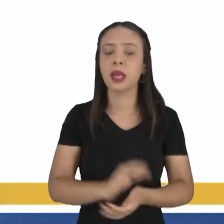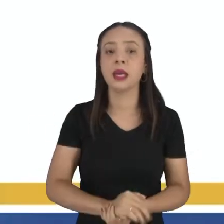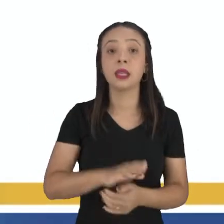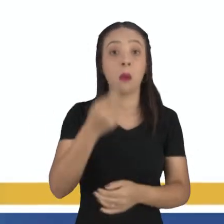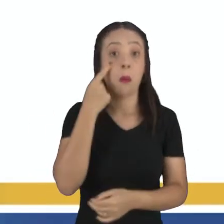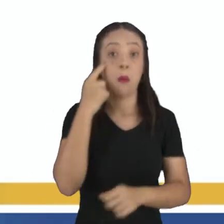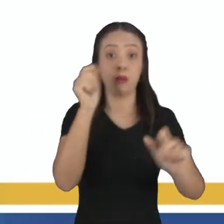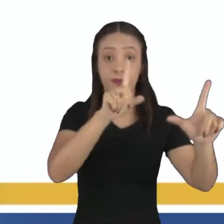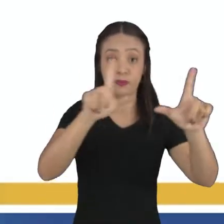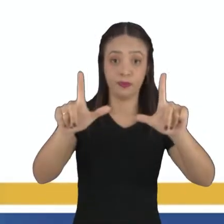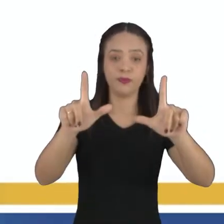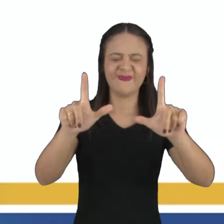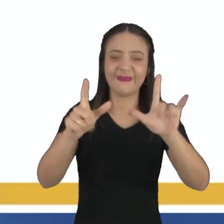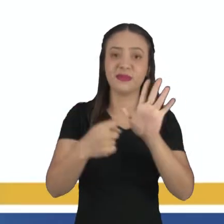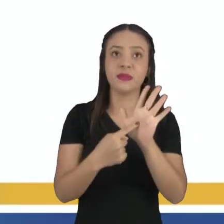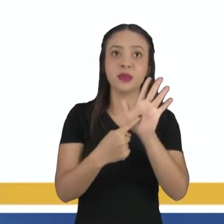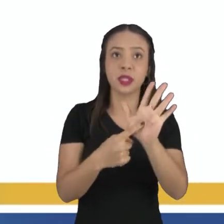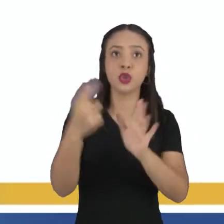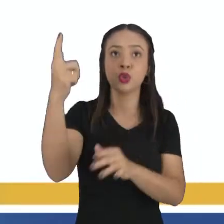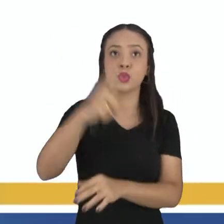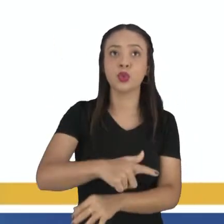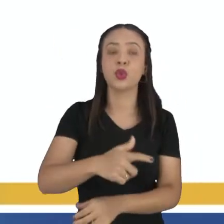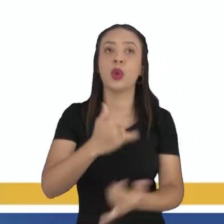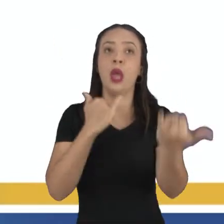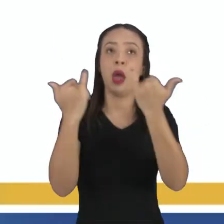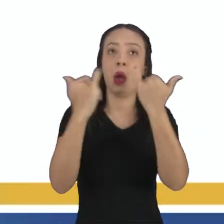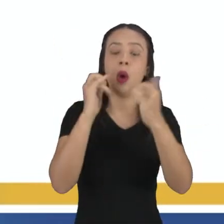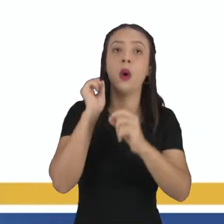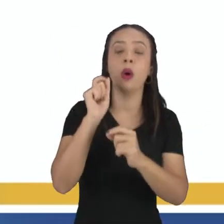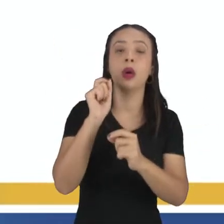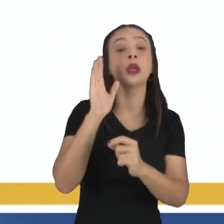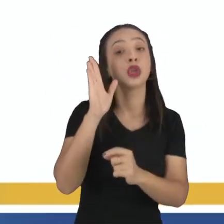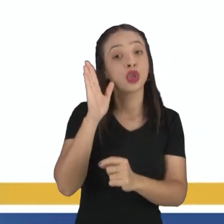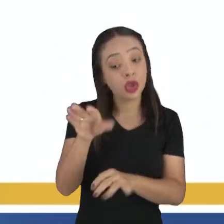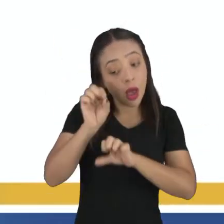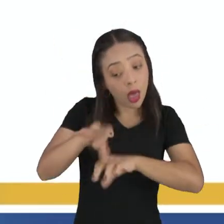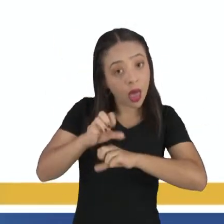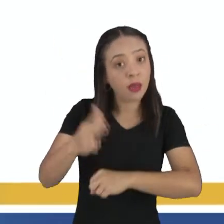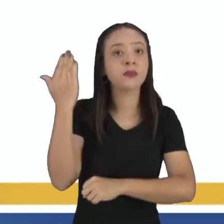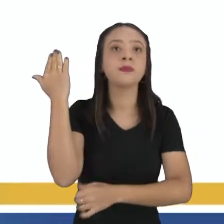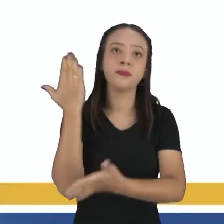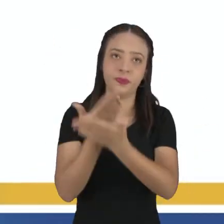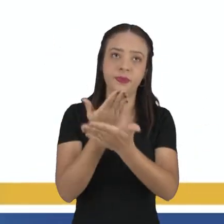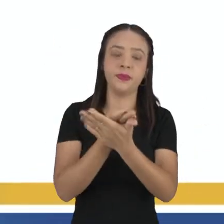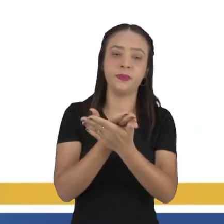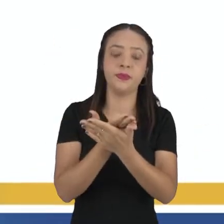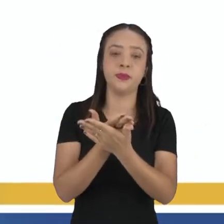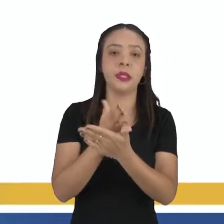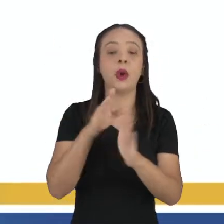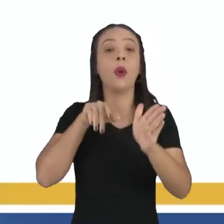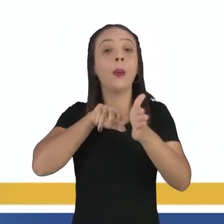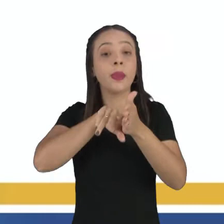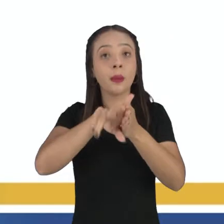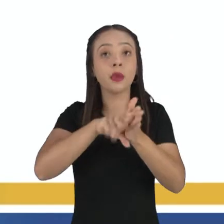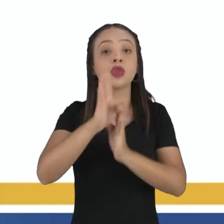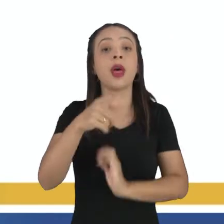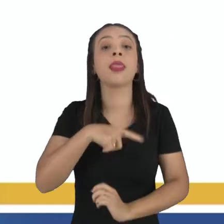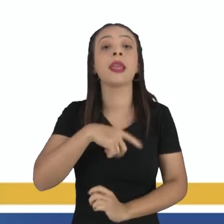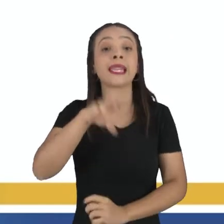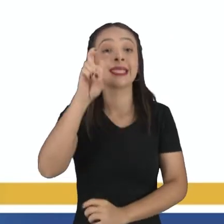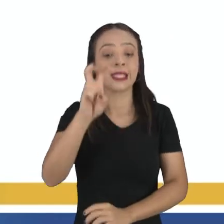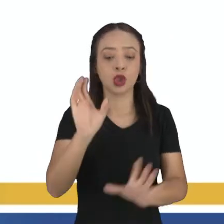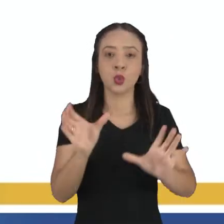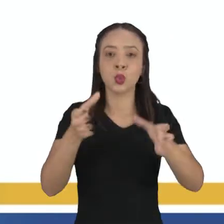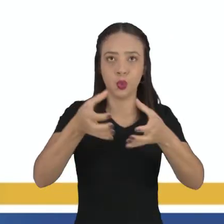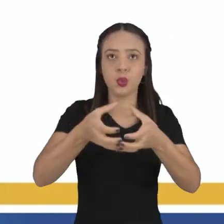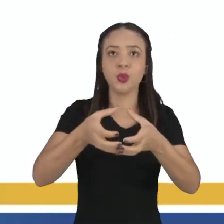Acompanhe comigo na telinha, eu trouxe mais uma vez aquela informação que já foi passada na aula passada. Na biologia nós temos 5 grandes